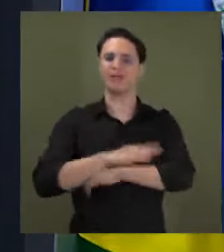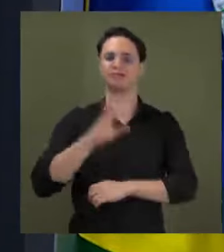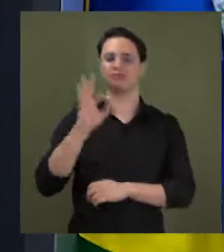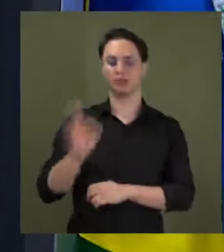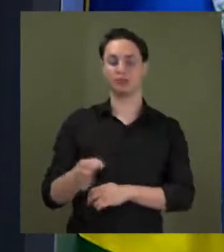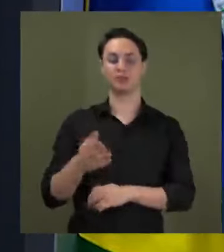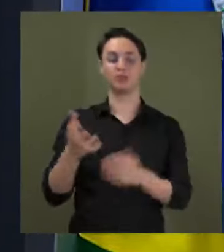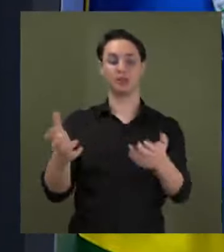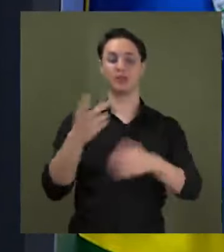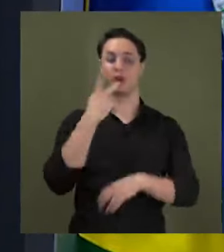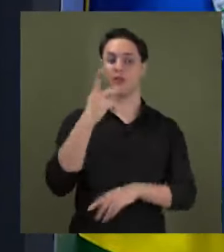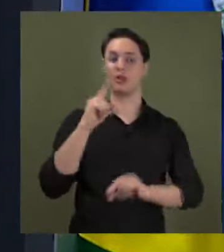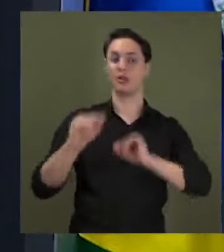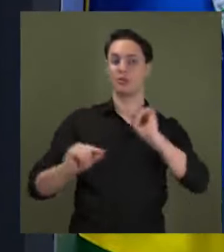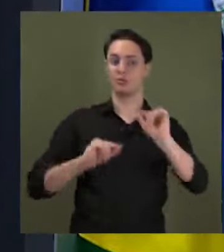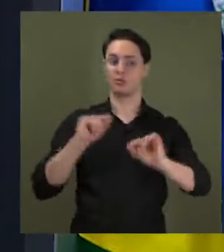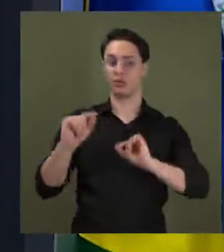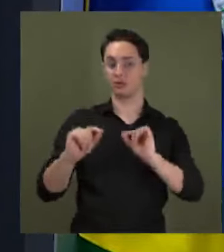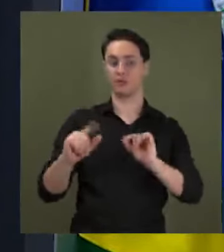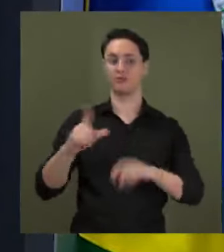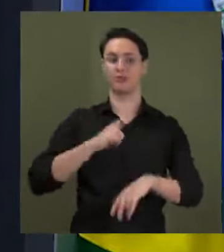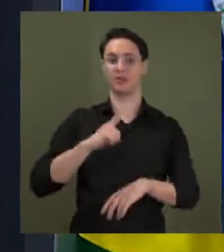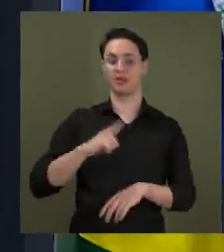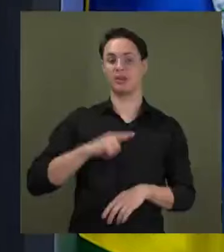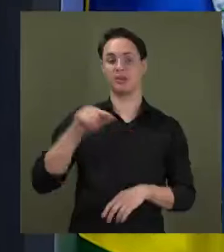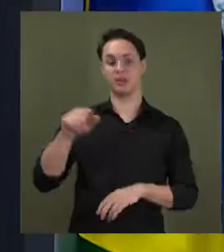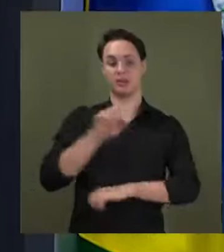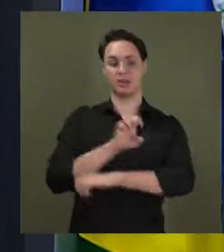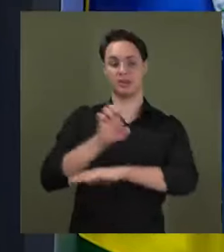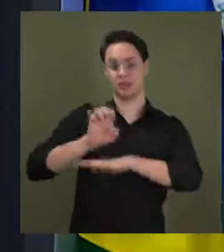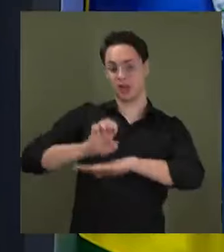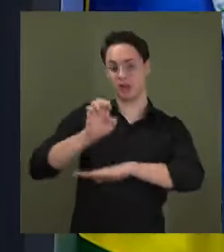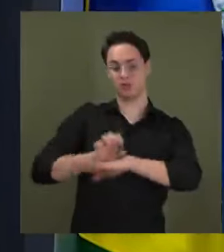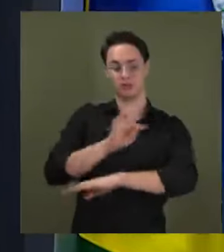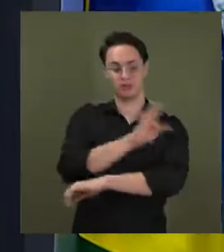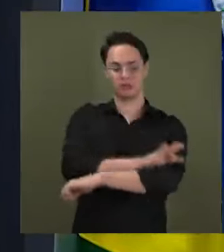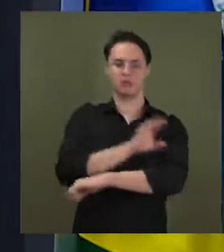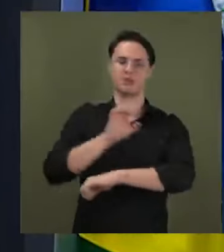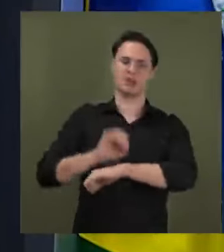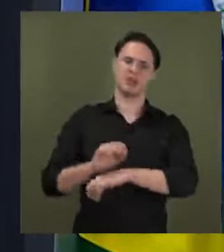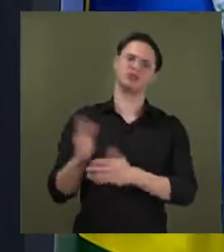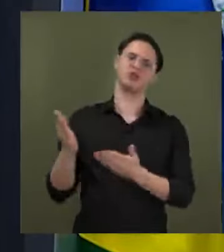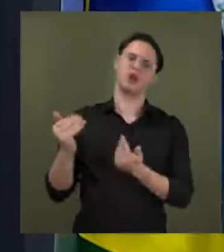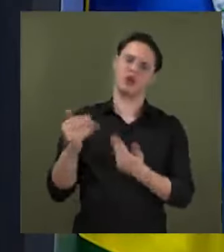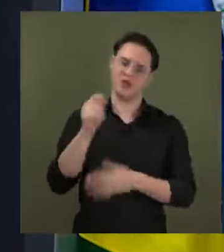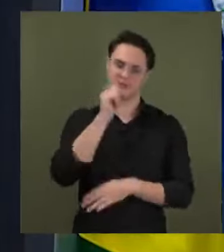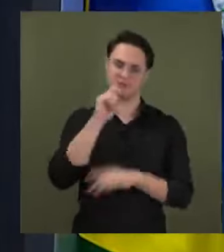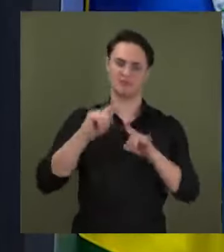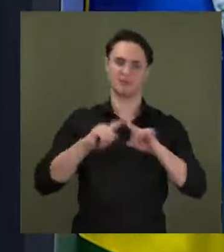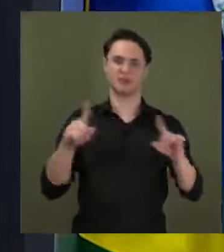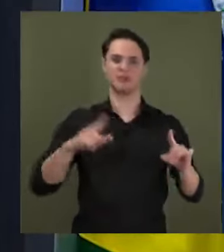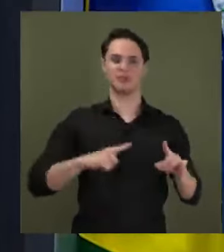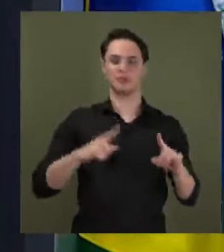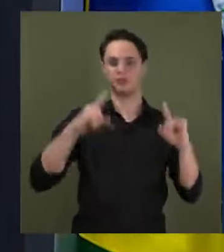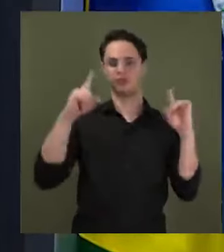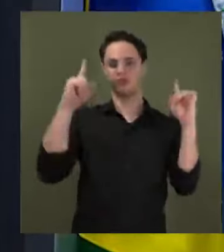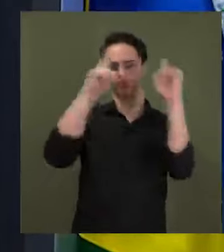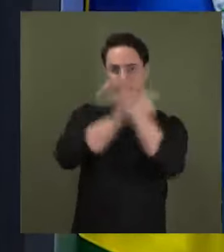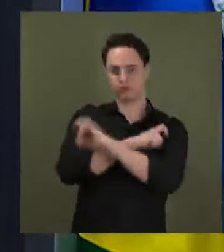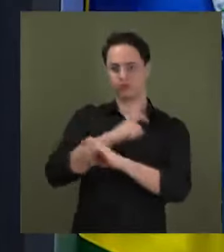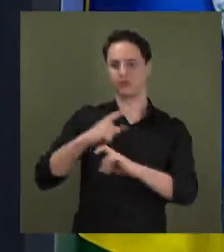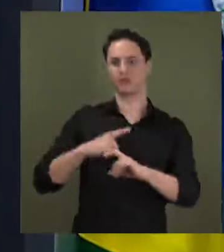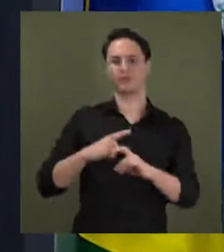que o estado do Tocantins, embora seja um jovem estado, enfrente grandes dificuldades como os outros